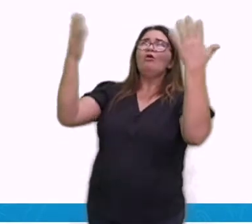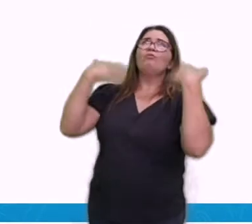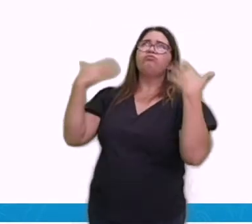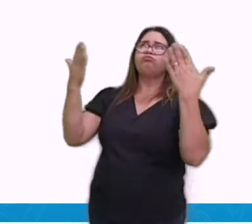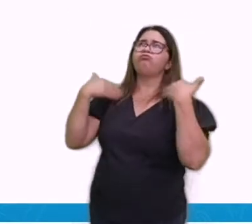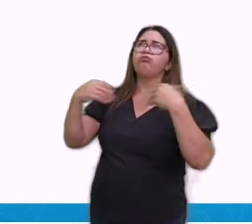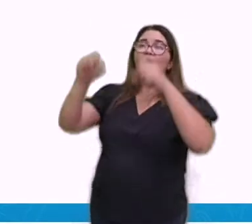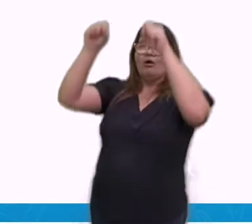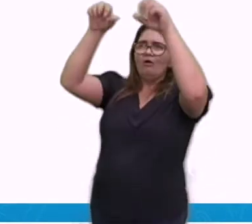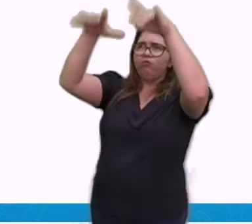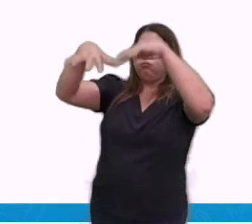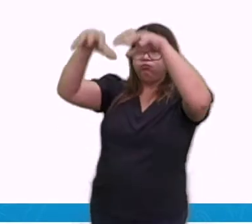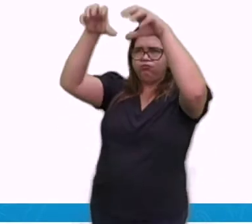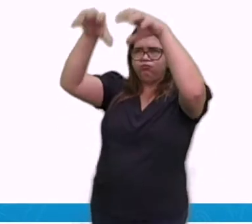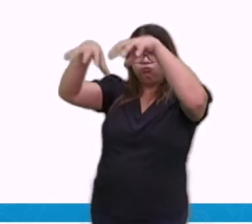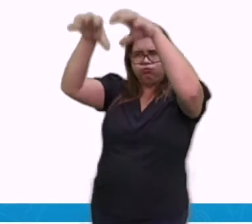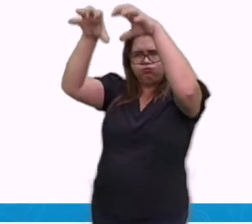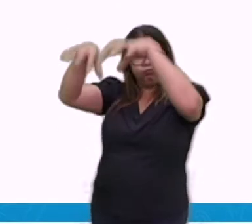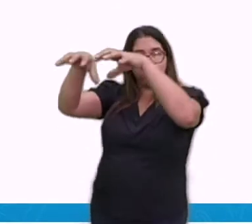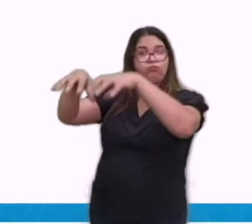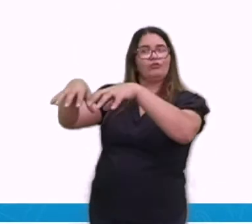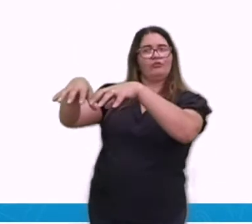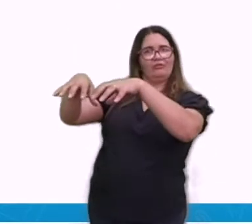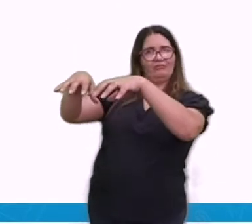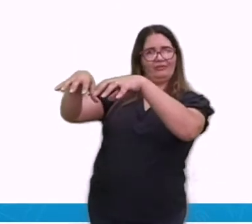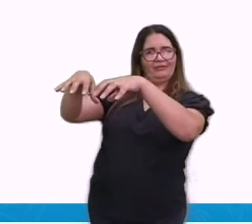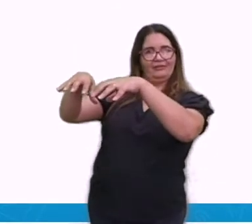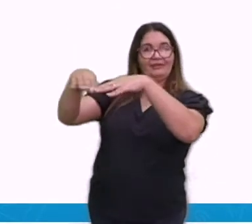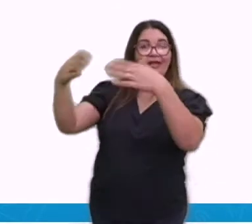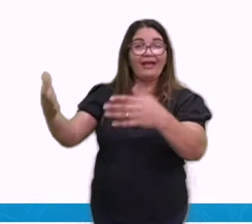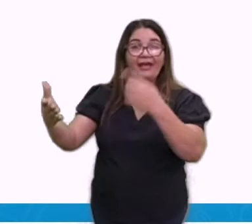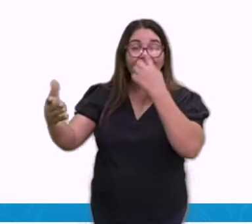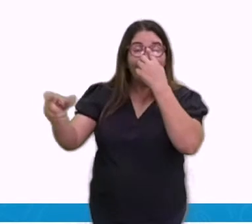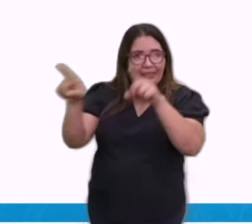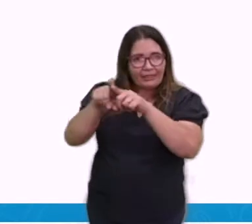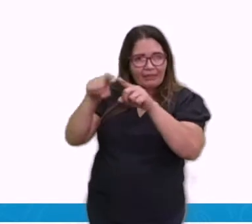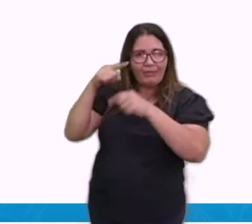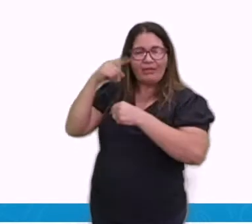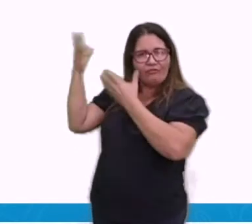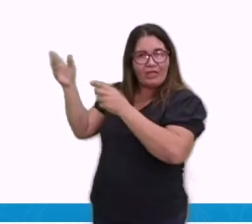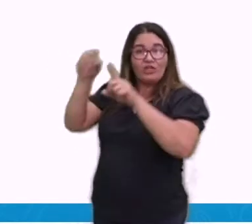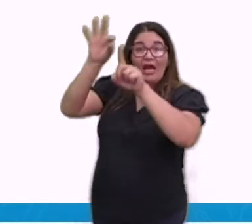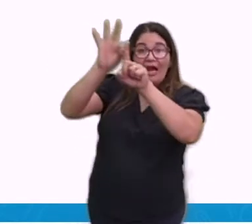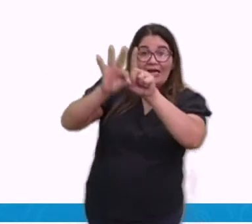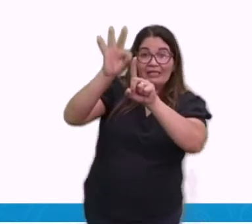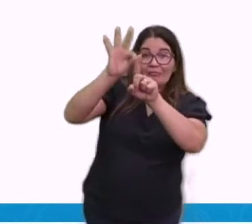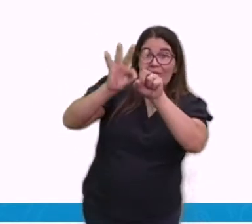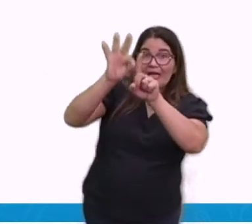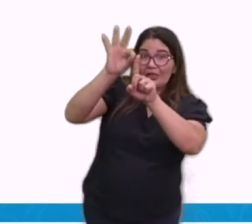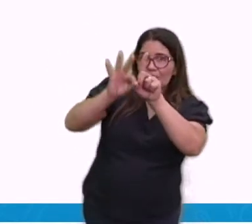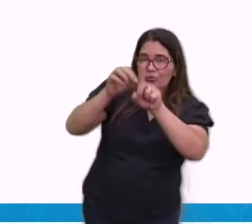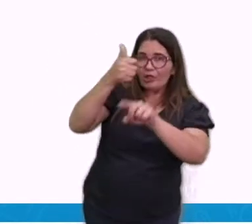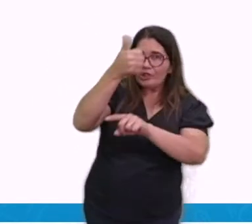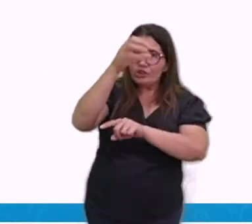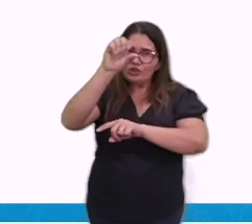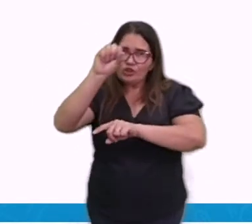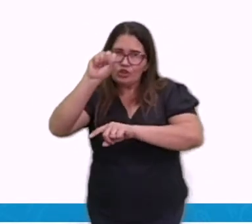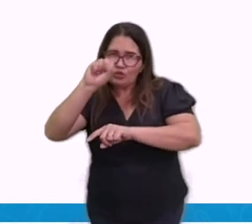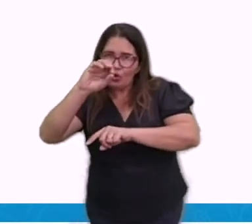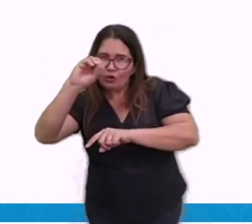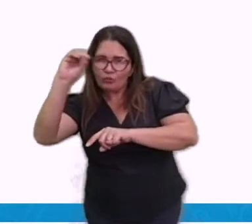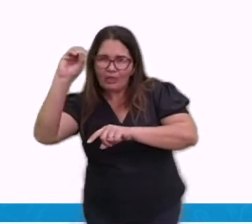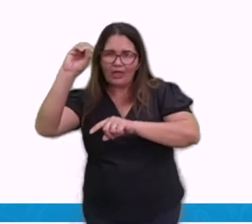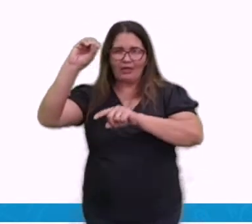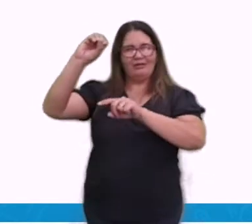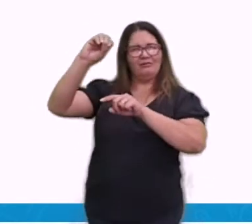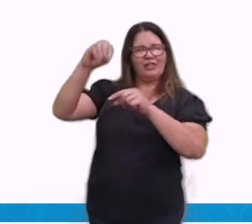agora aqui no tropical é diferente. Ó, durante o inverno não chove. Não chove muito. Pode chover,